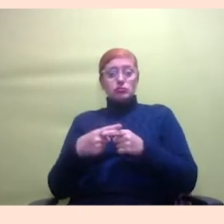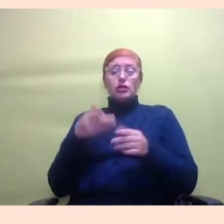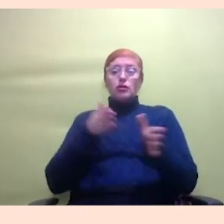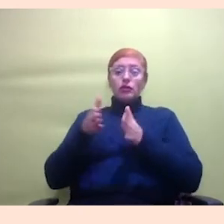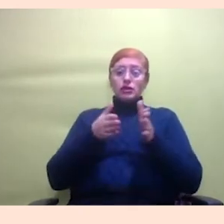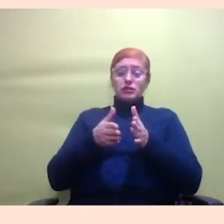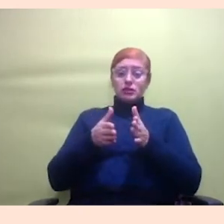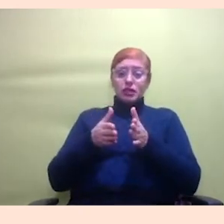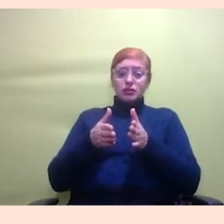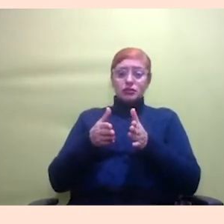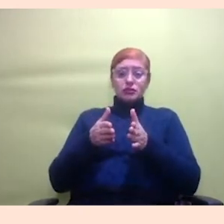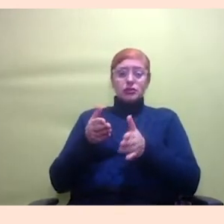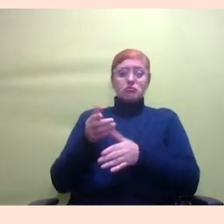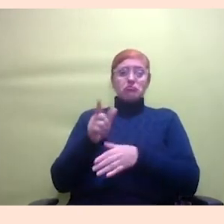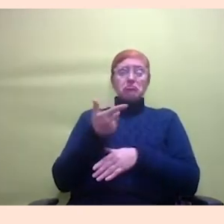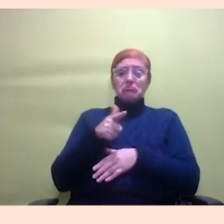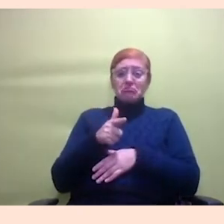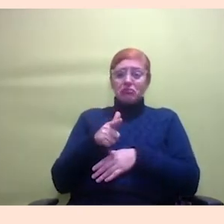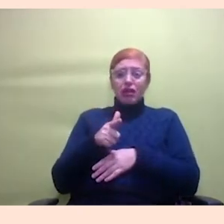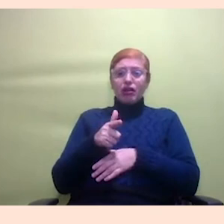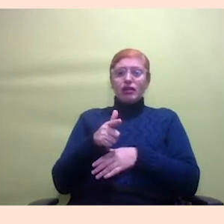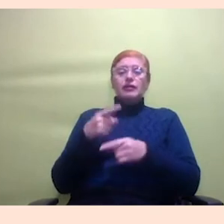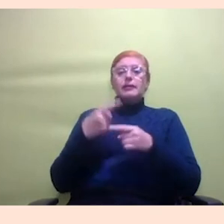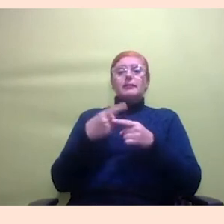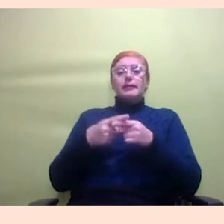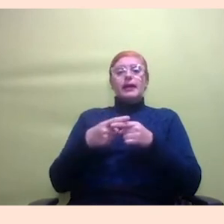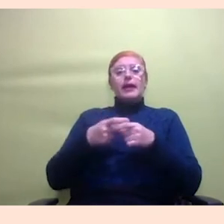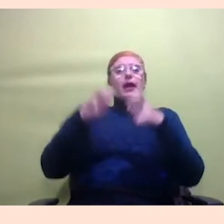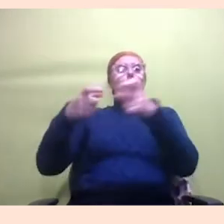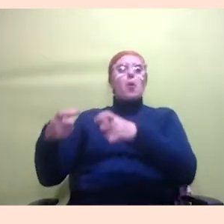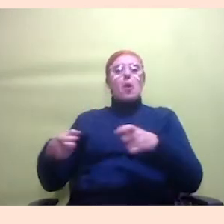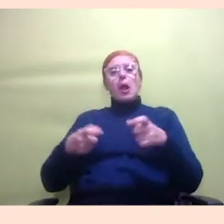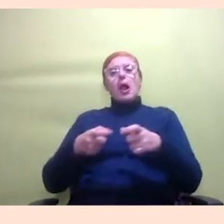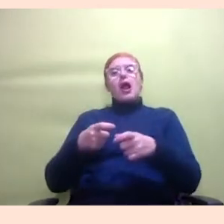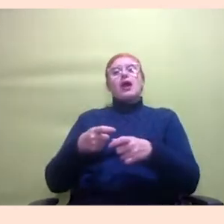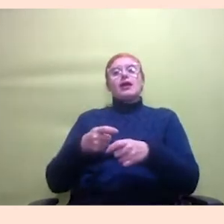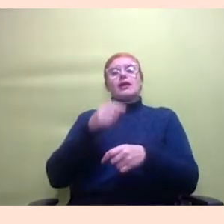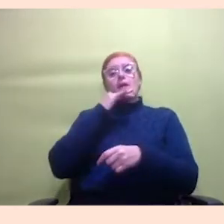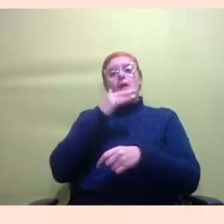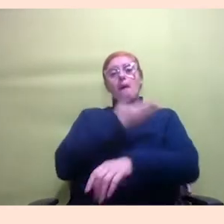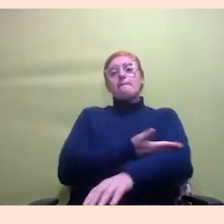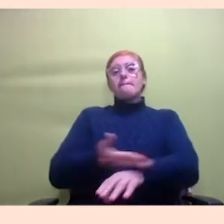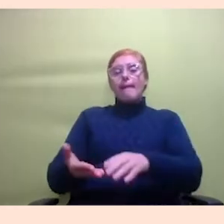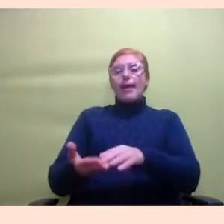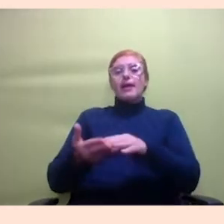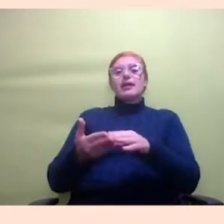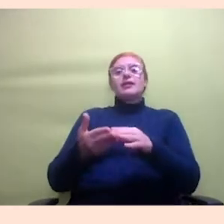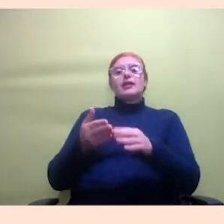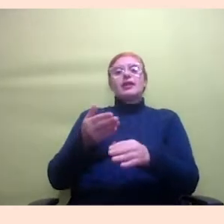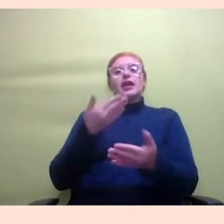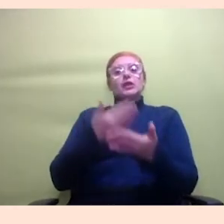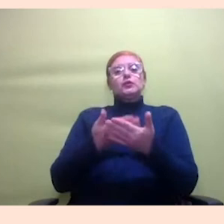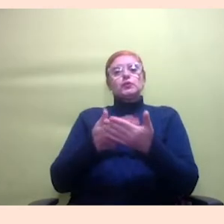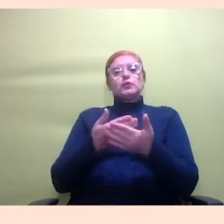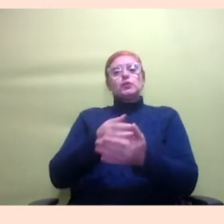nenhum motivo aparente por causa de território regionalidade cor da pele escolaridade a gente tem essas experiências aqui em São